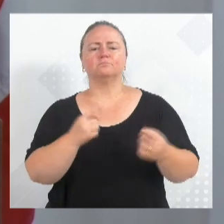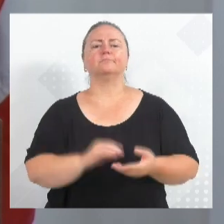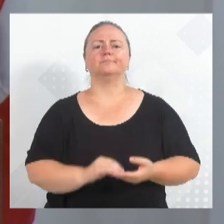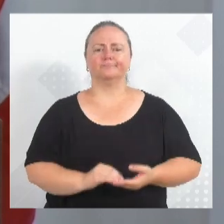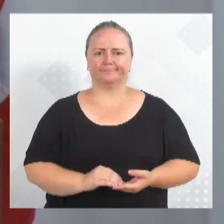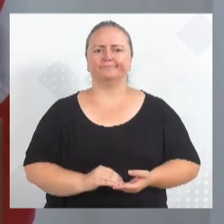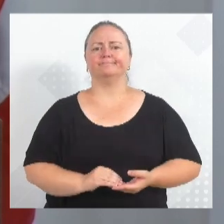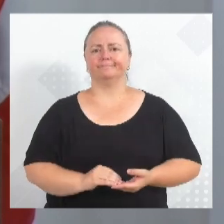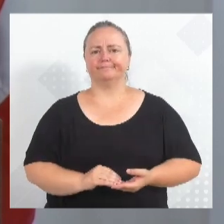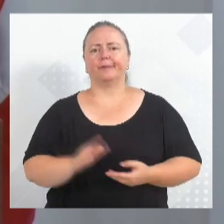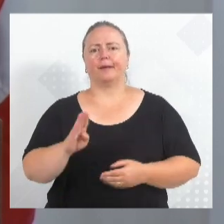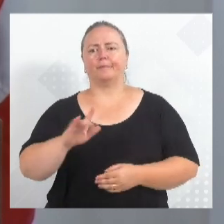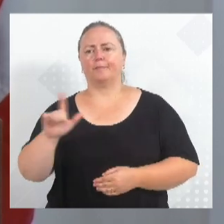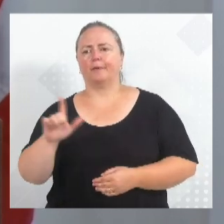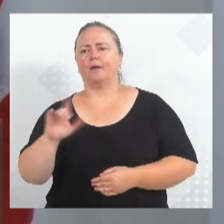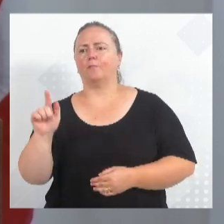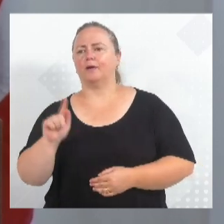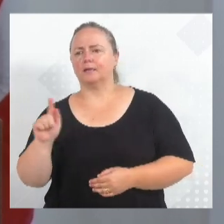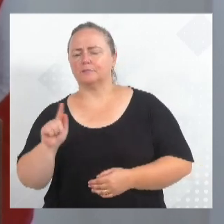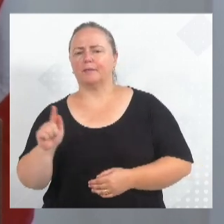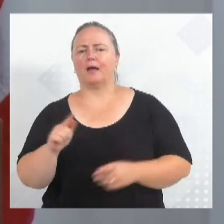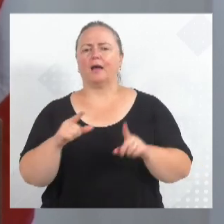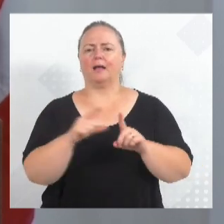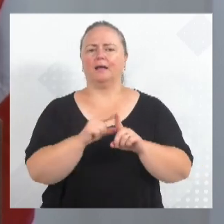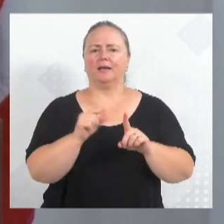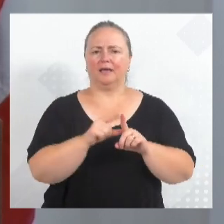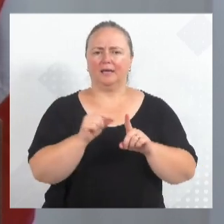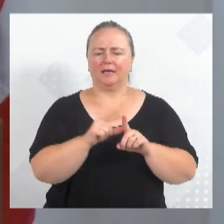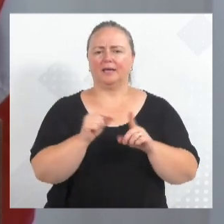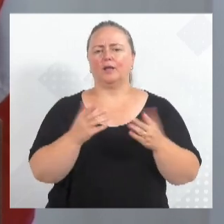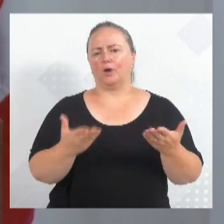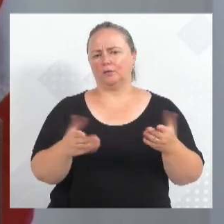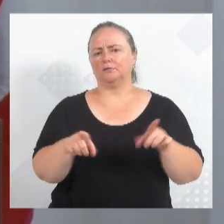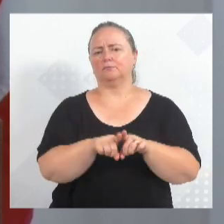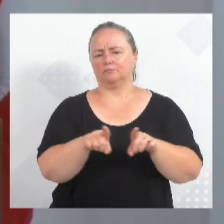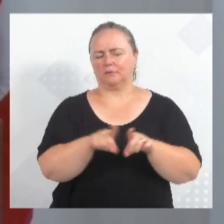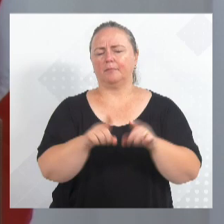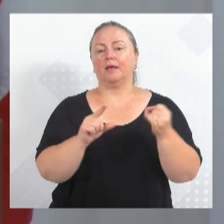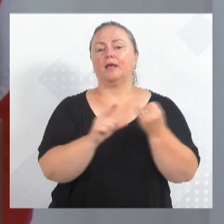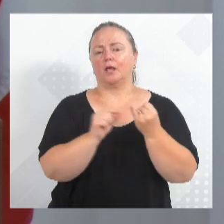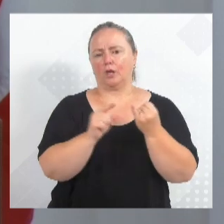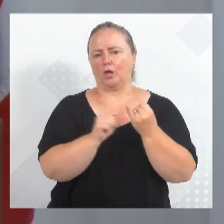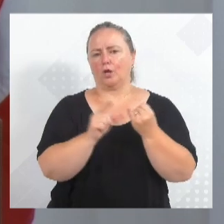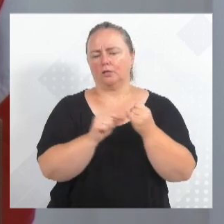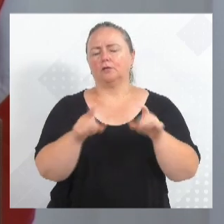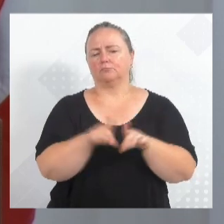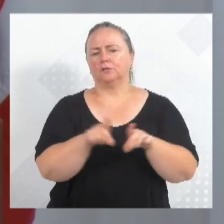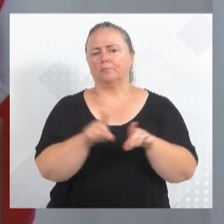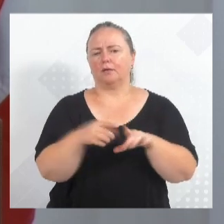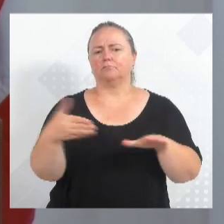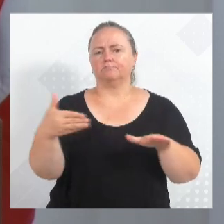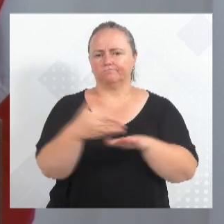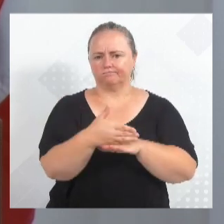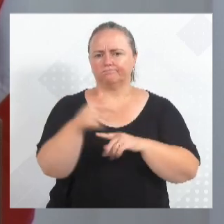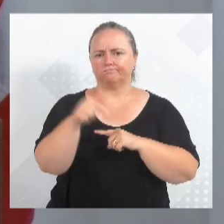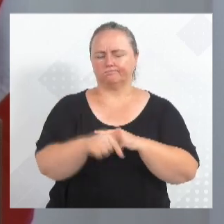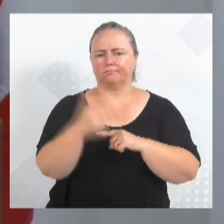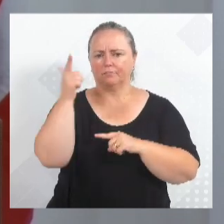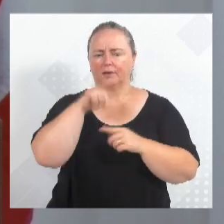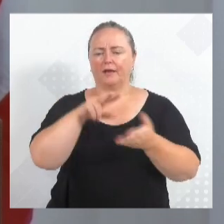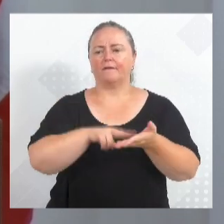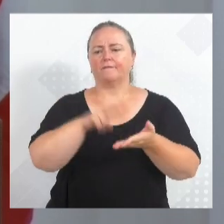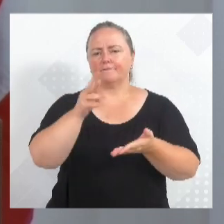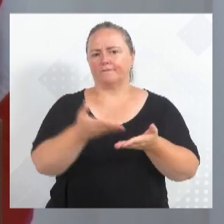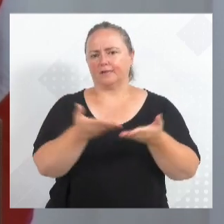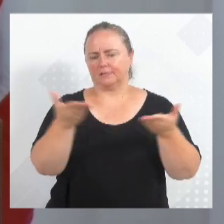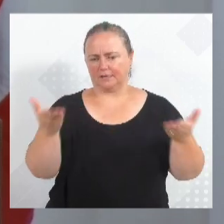Gaspar, até a própria Ilhota, que vem de Ilhota até Gaspar para poder chegar a Blumenau. Então, um benefício que possa realmente trazer para essa comunidade.